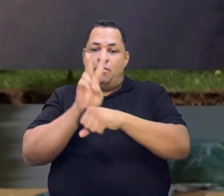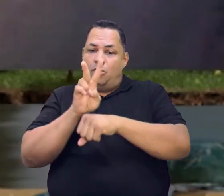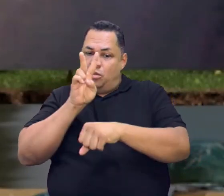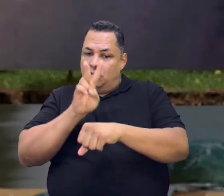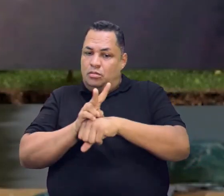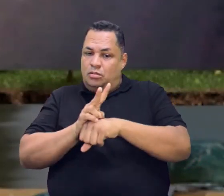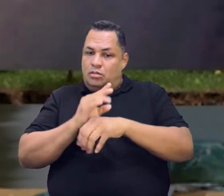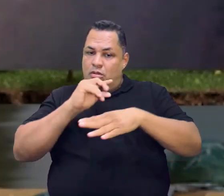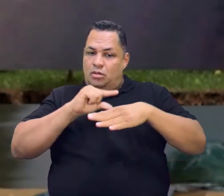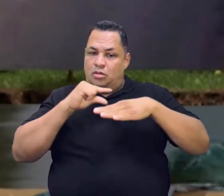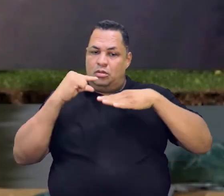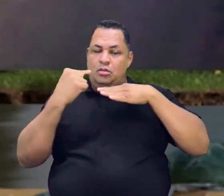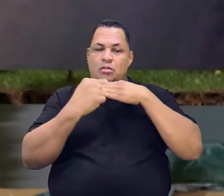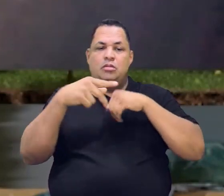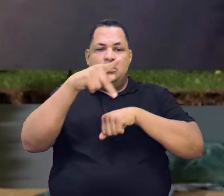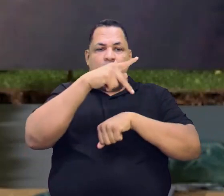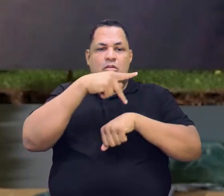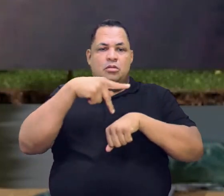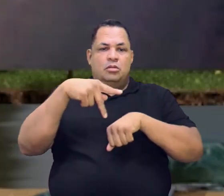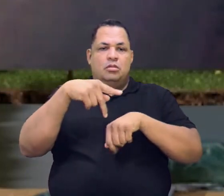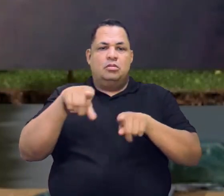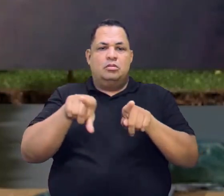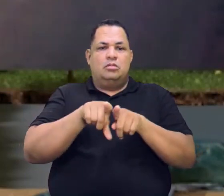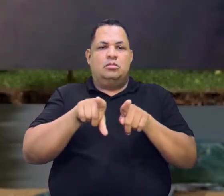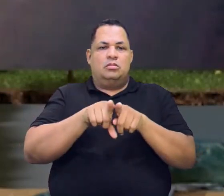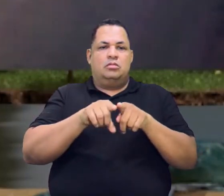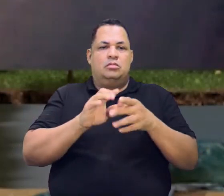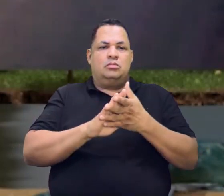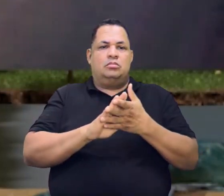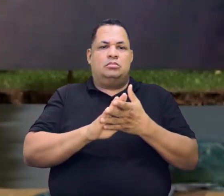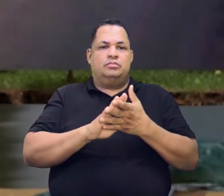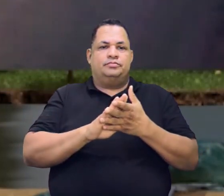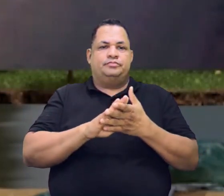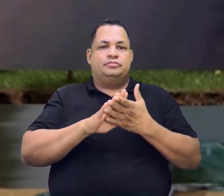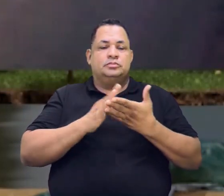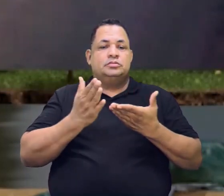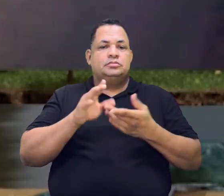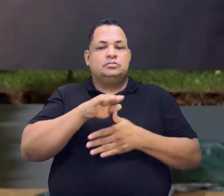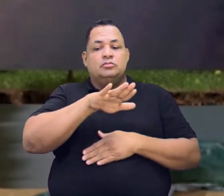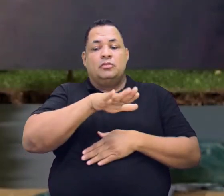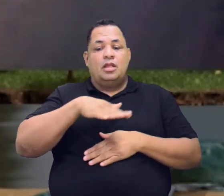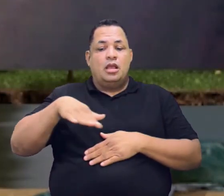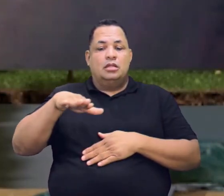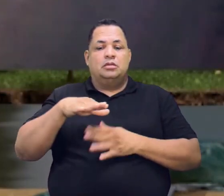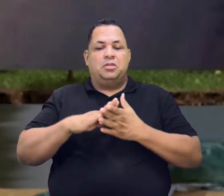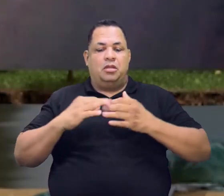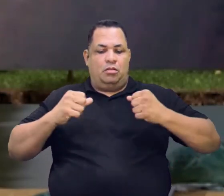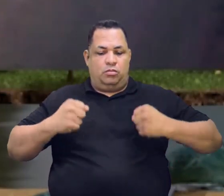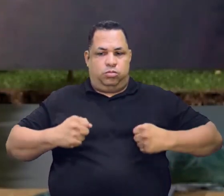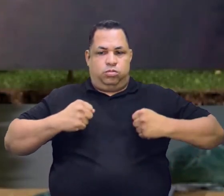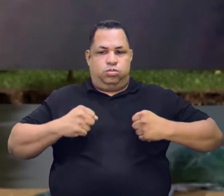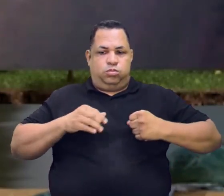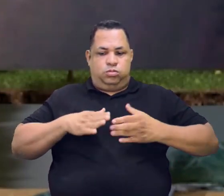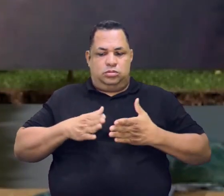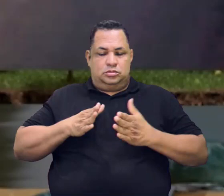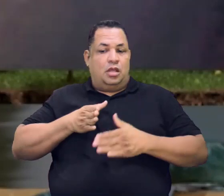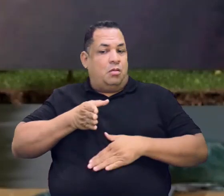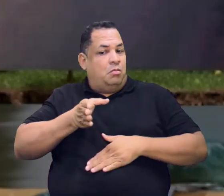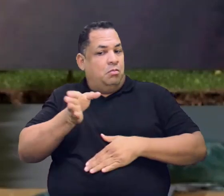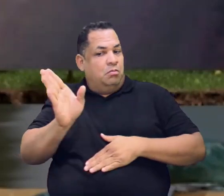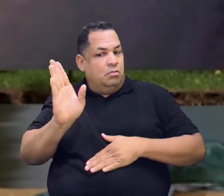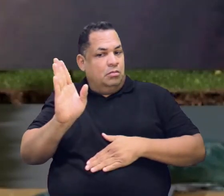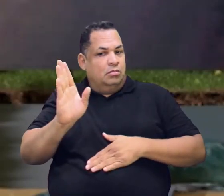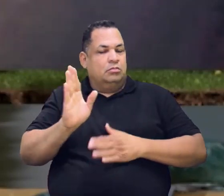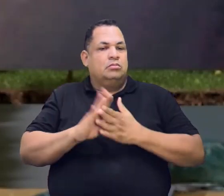aí! E o Brasil também já enviou tropa pra aquela área. Agora, aonde tá o segredo?